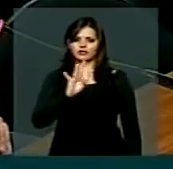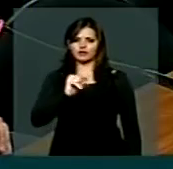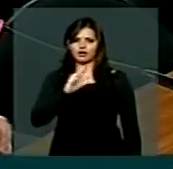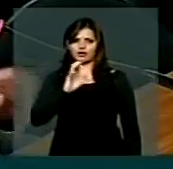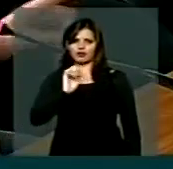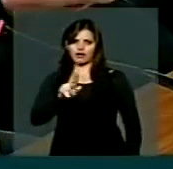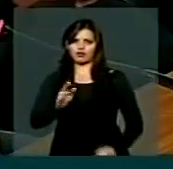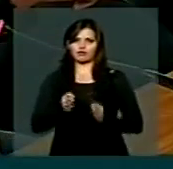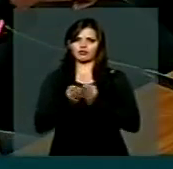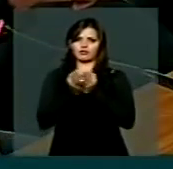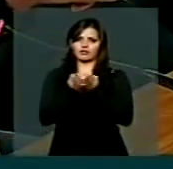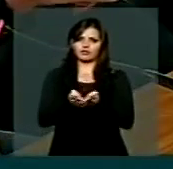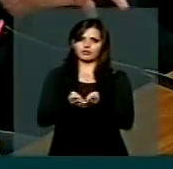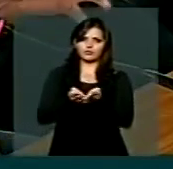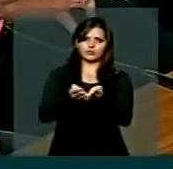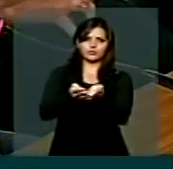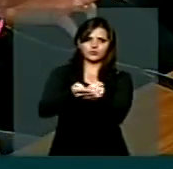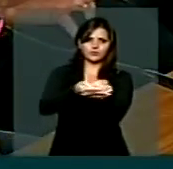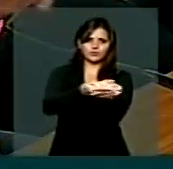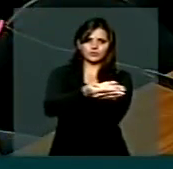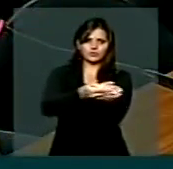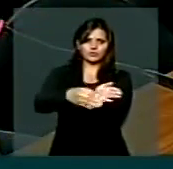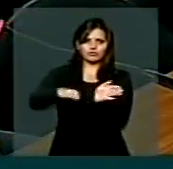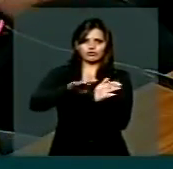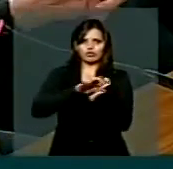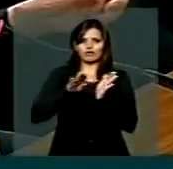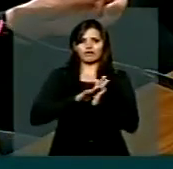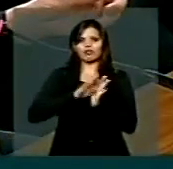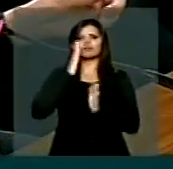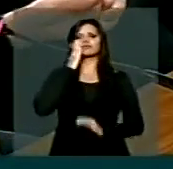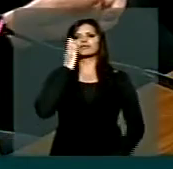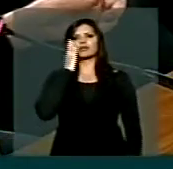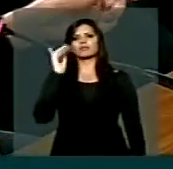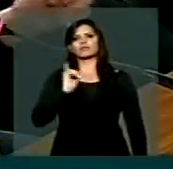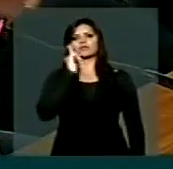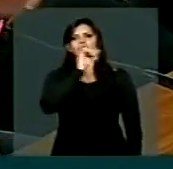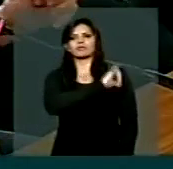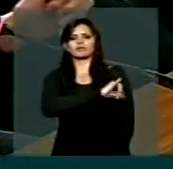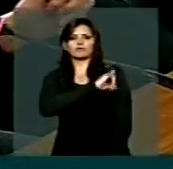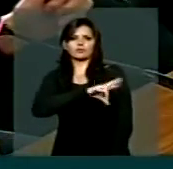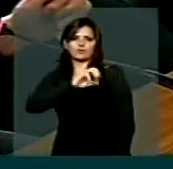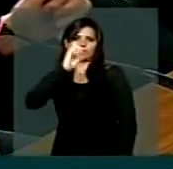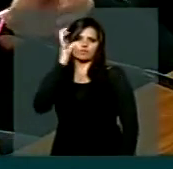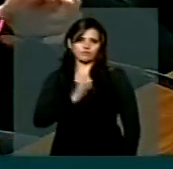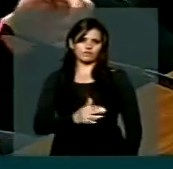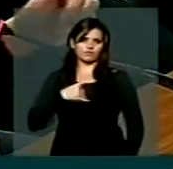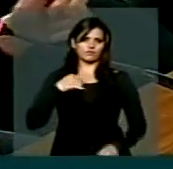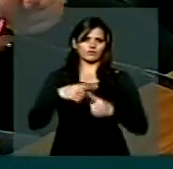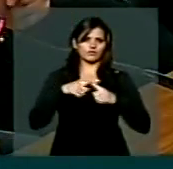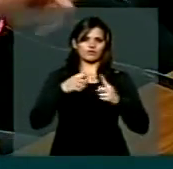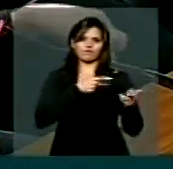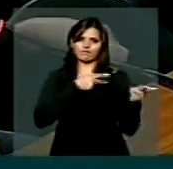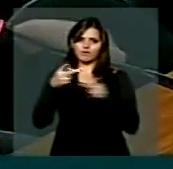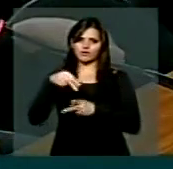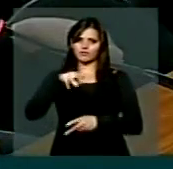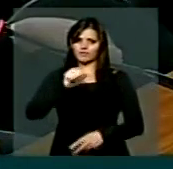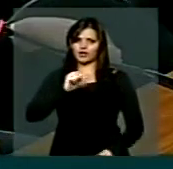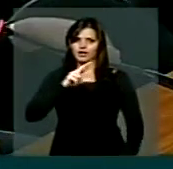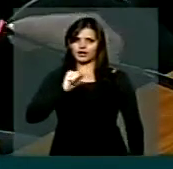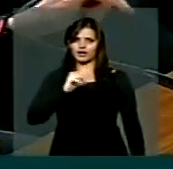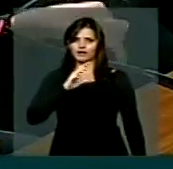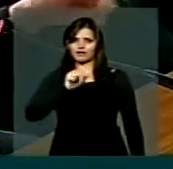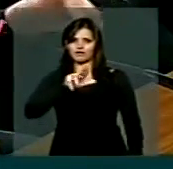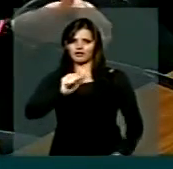a gente sabe da importância do Rio de Janeiro para o país, não é só lá. Eu tive uma reunião lá e visitando o Maracanã, porque essa